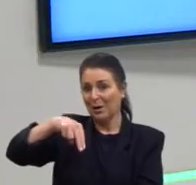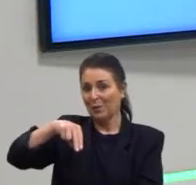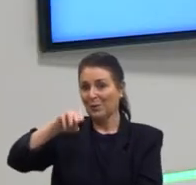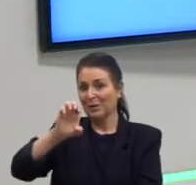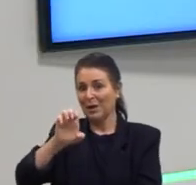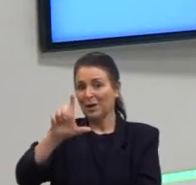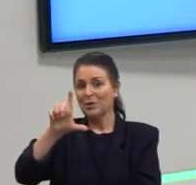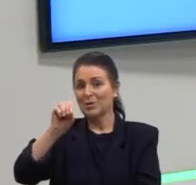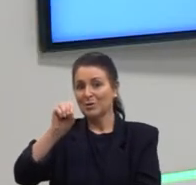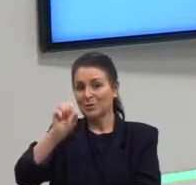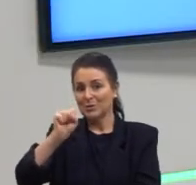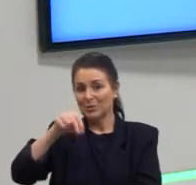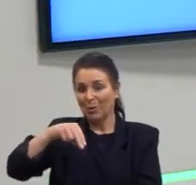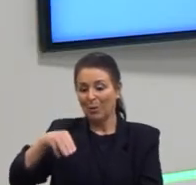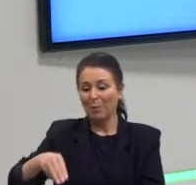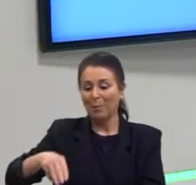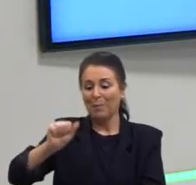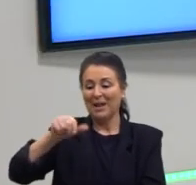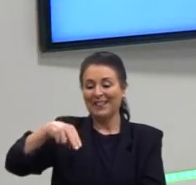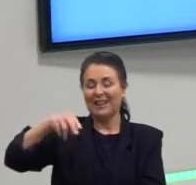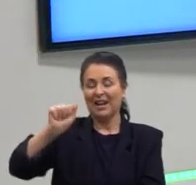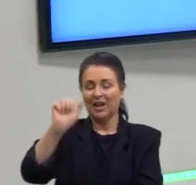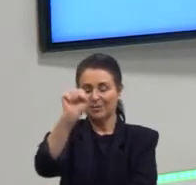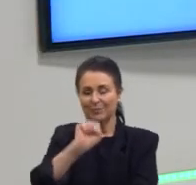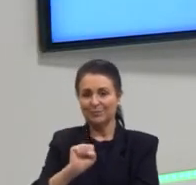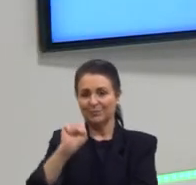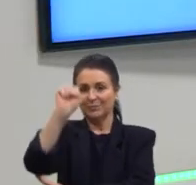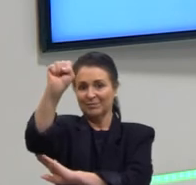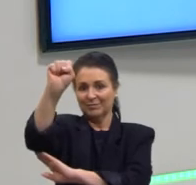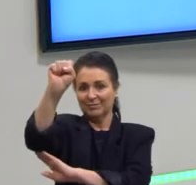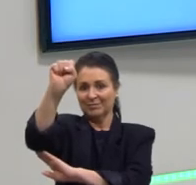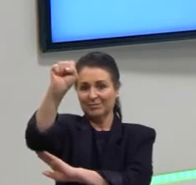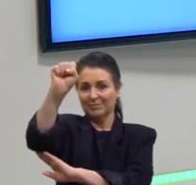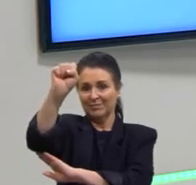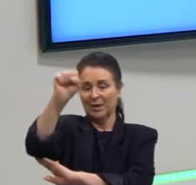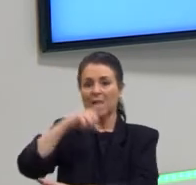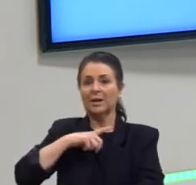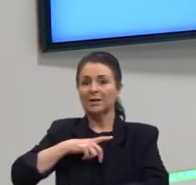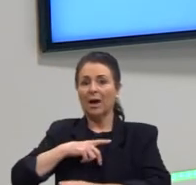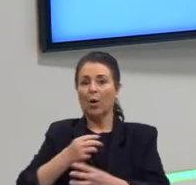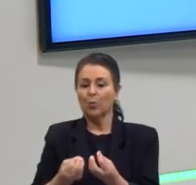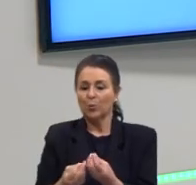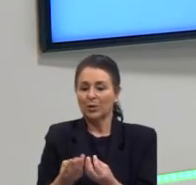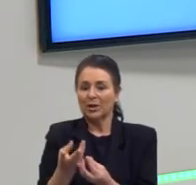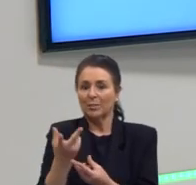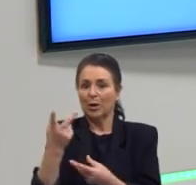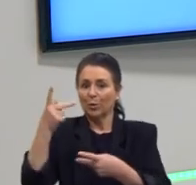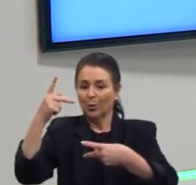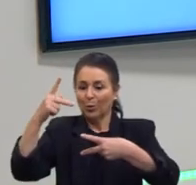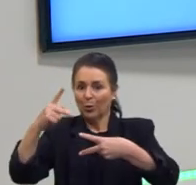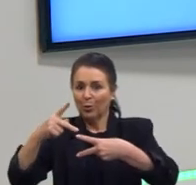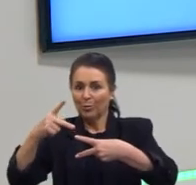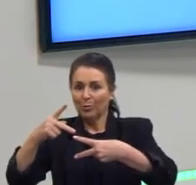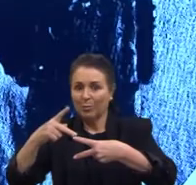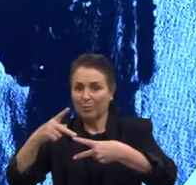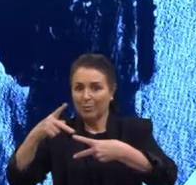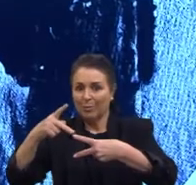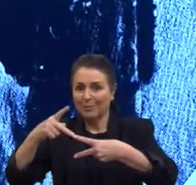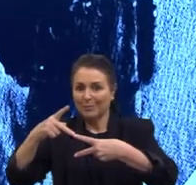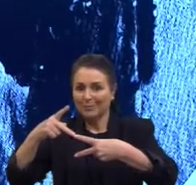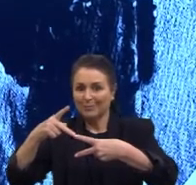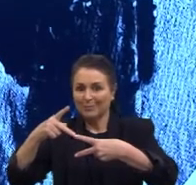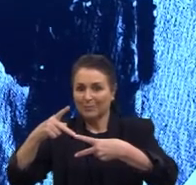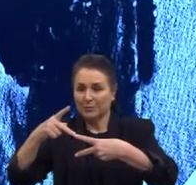Mandela. Aqui ele está queimando um passe livre. As pessoas negras tinham que carregar um passe que dizia